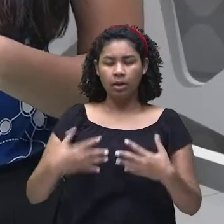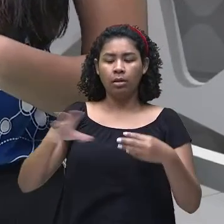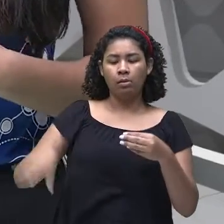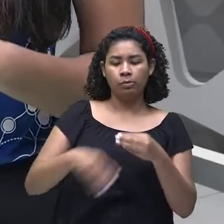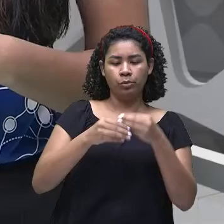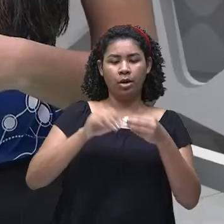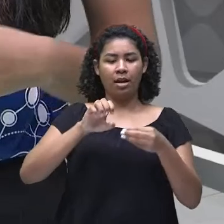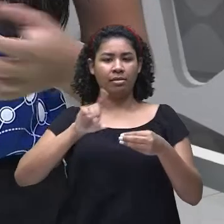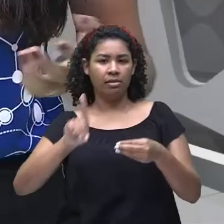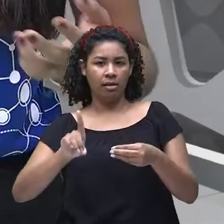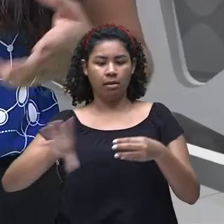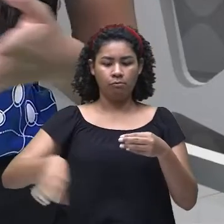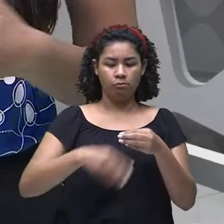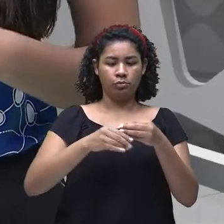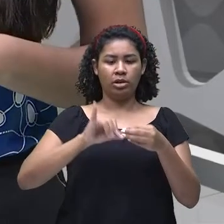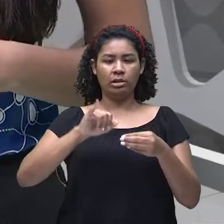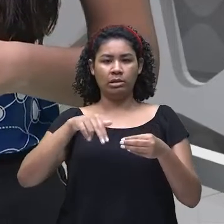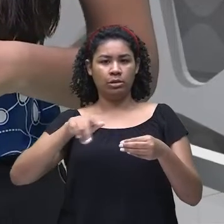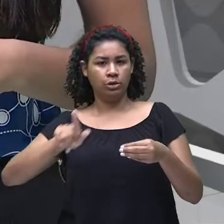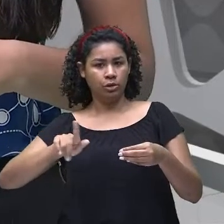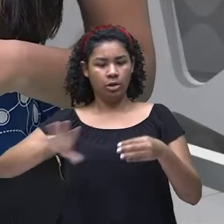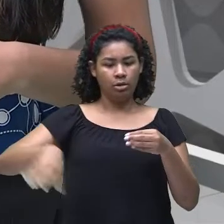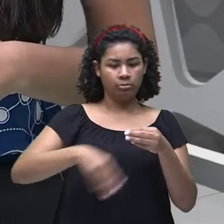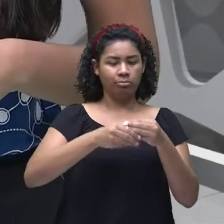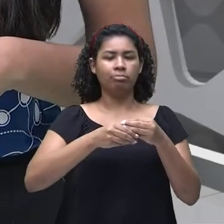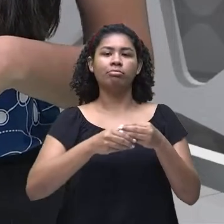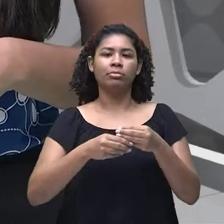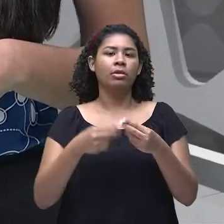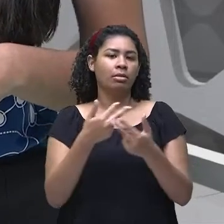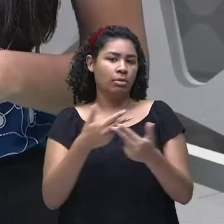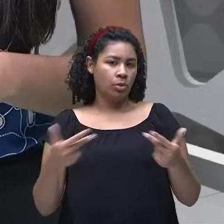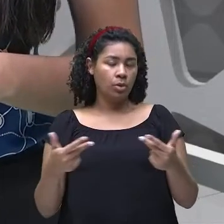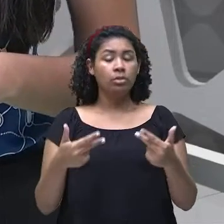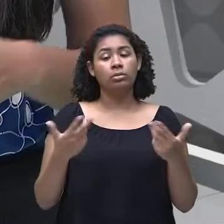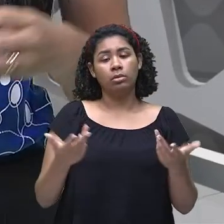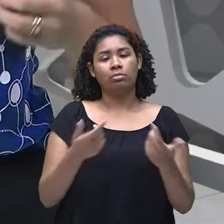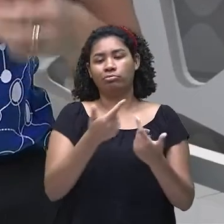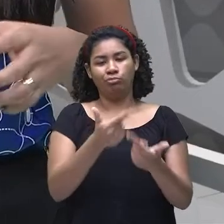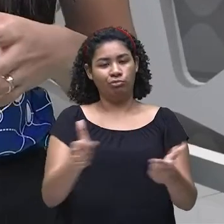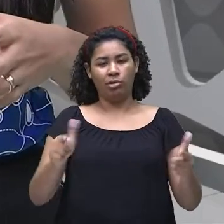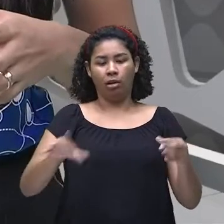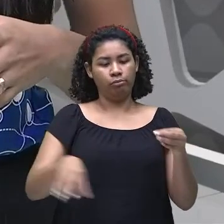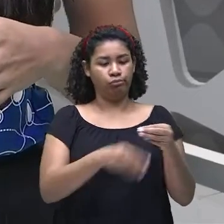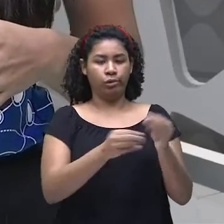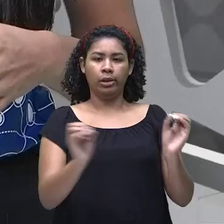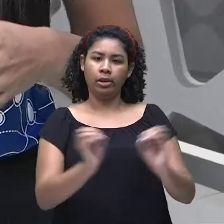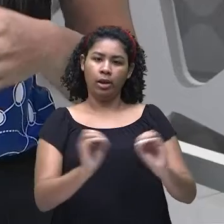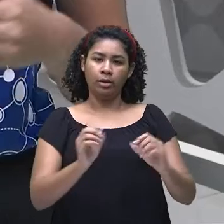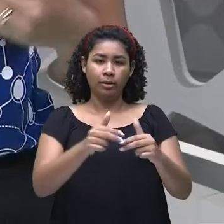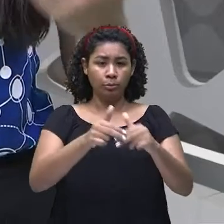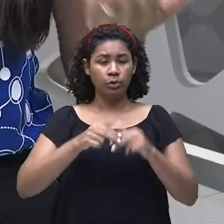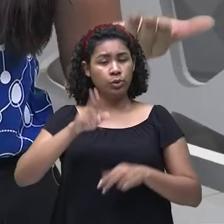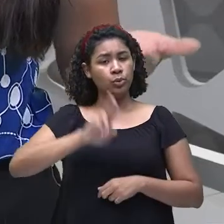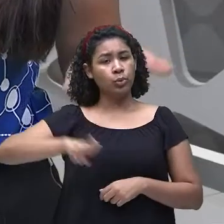Para serem conjugados no passado. Então, eles são usados dessa maneira.